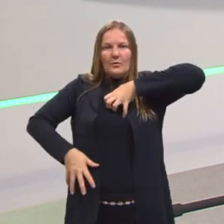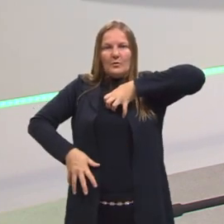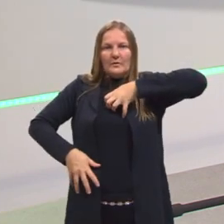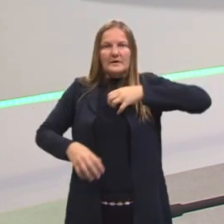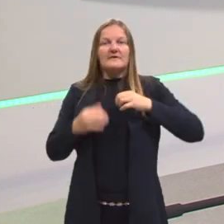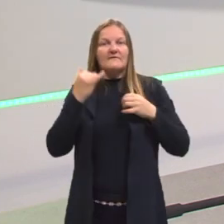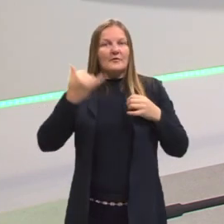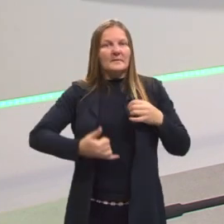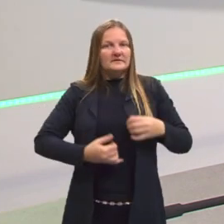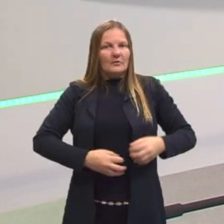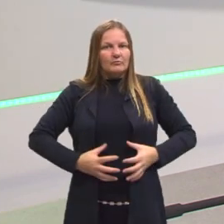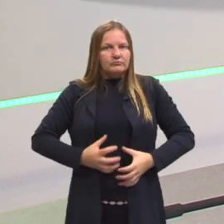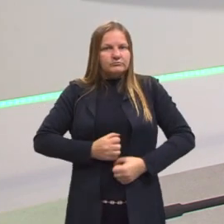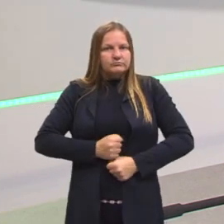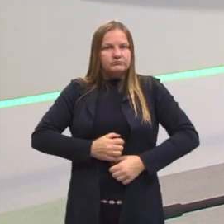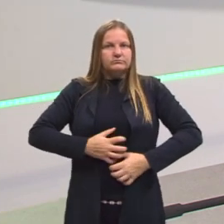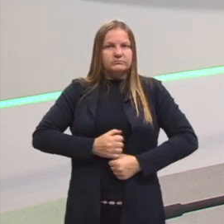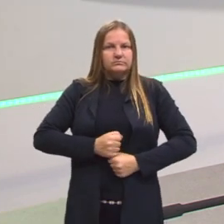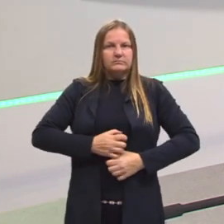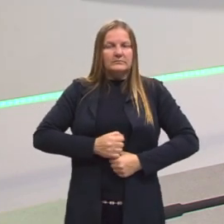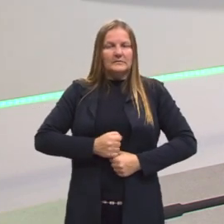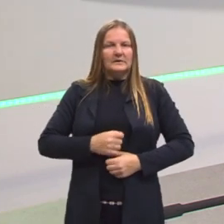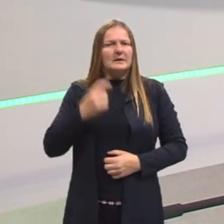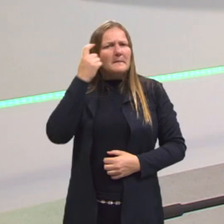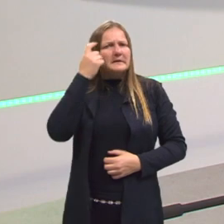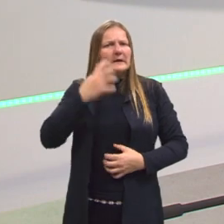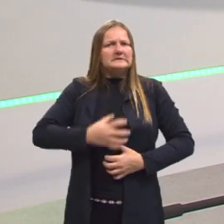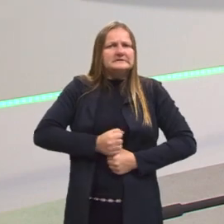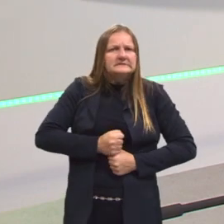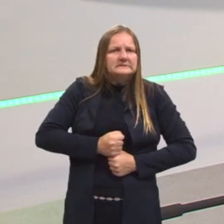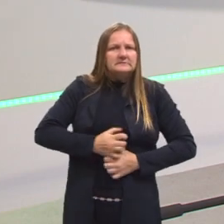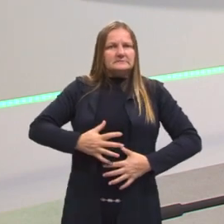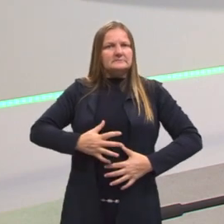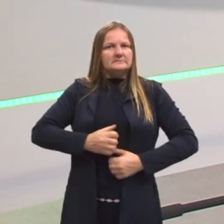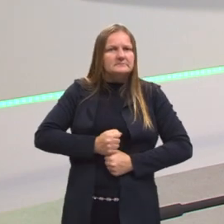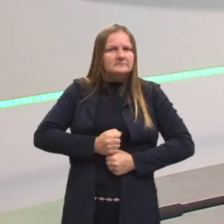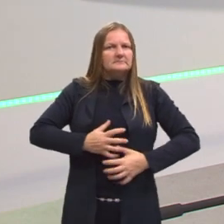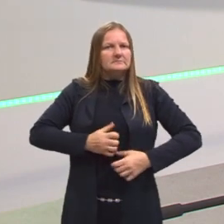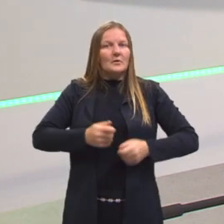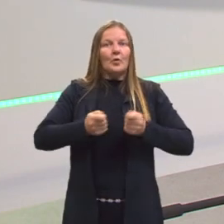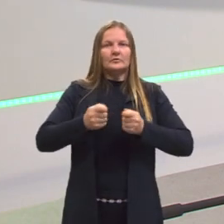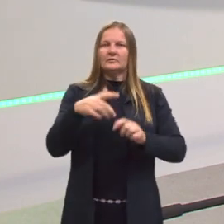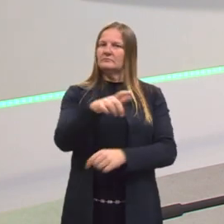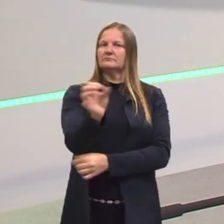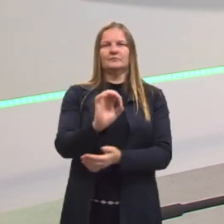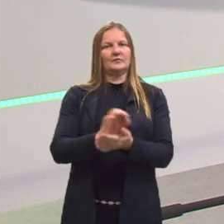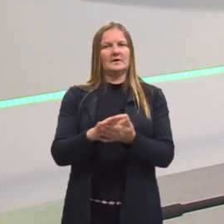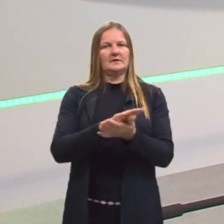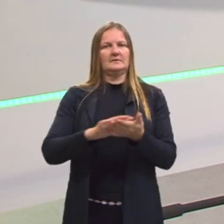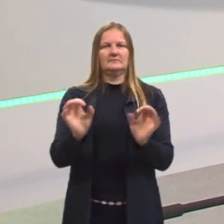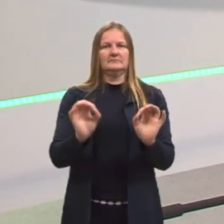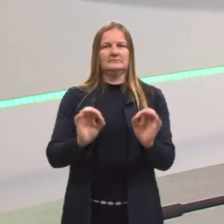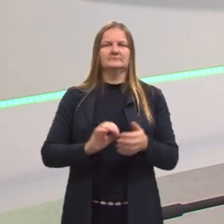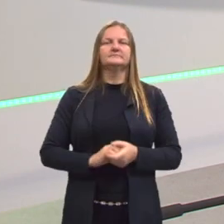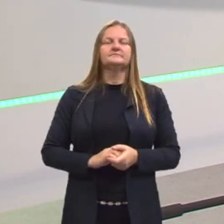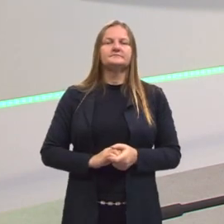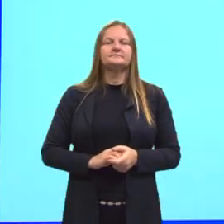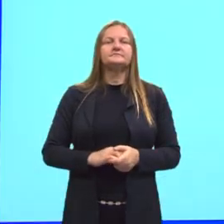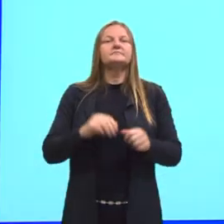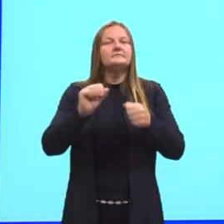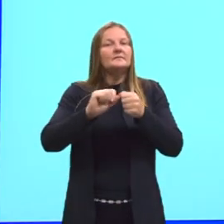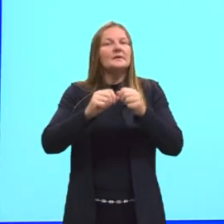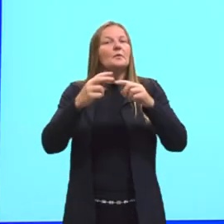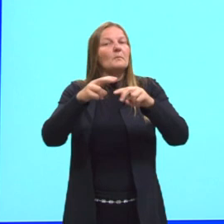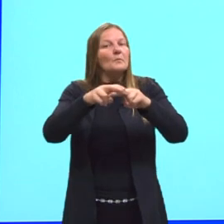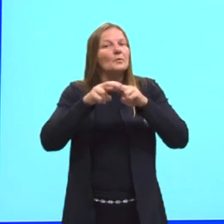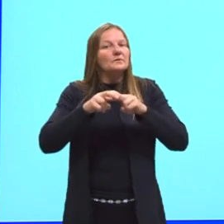decisão. Ah, vou fazer o meu estômago se movimentar, se contrair agora. Não, não tem como. Então, é uma ação involuntária. Então, faz parte